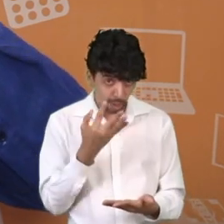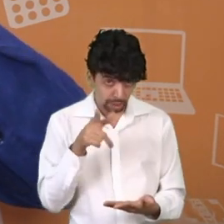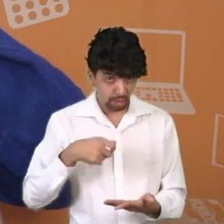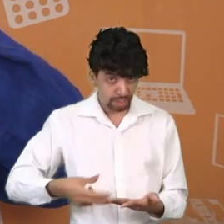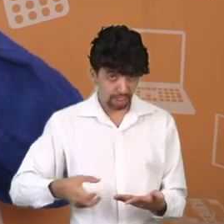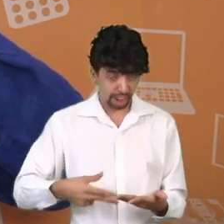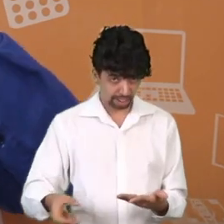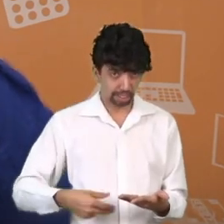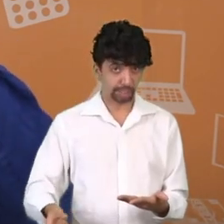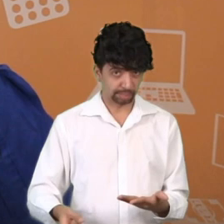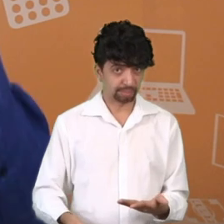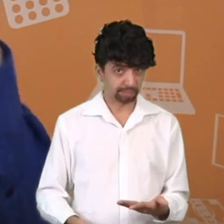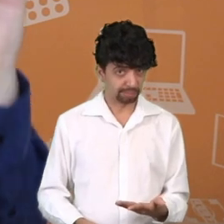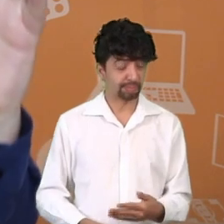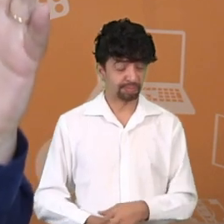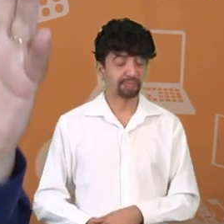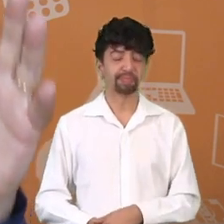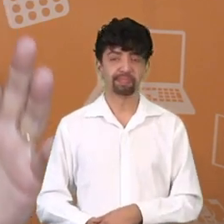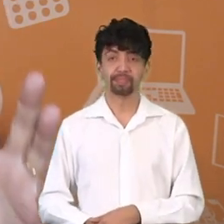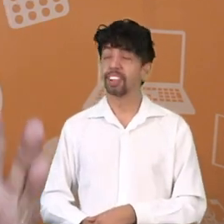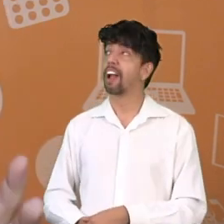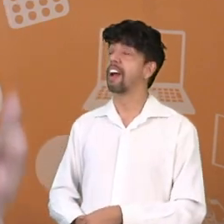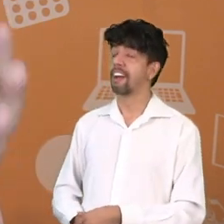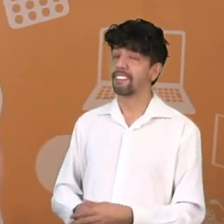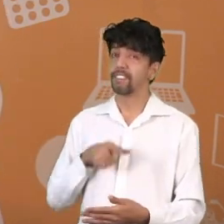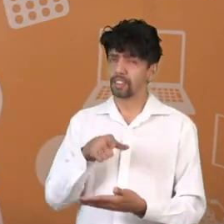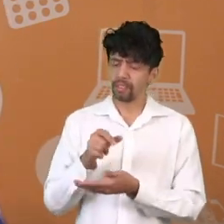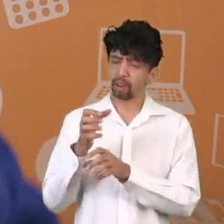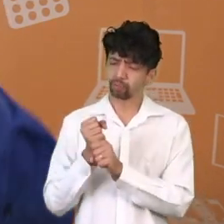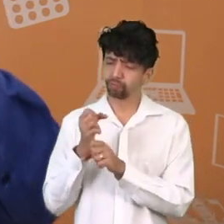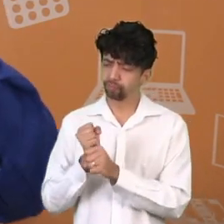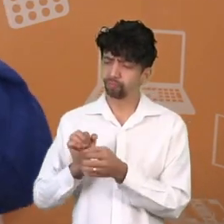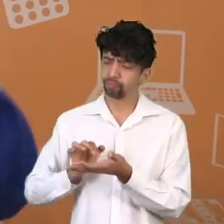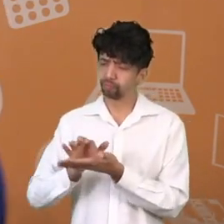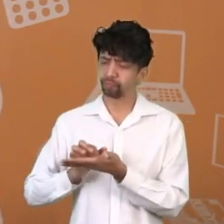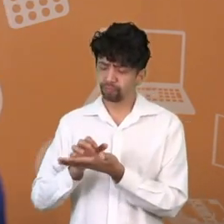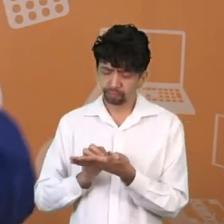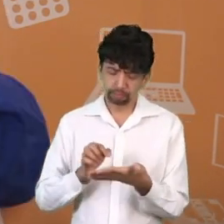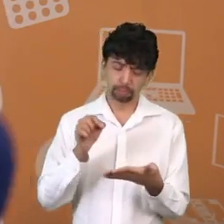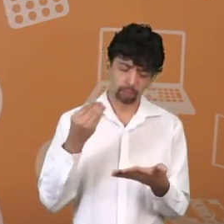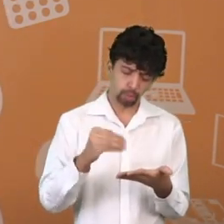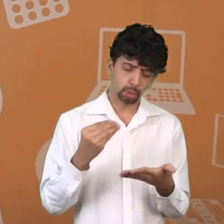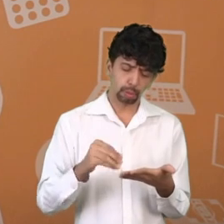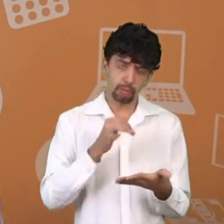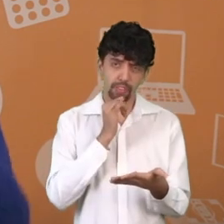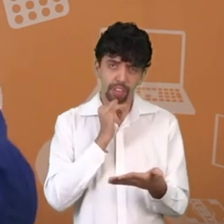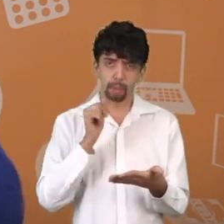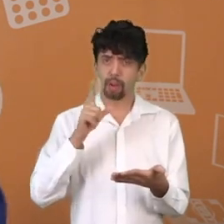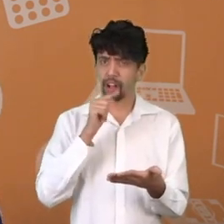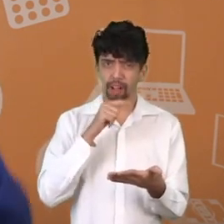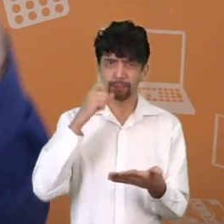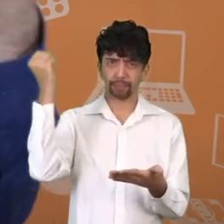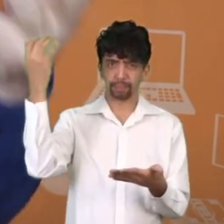verdadeiro financeiro. Ah, descobri como é que eu estou. Estou endividado? Estou super endividado?